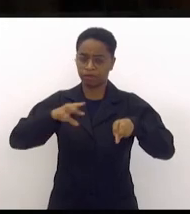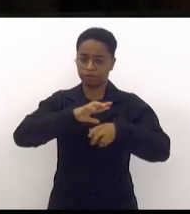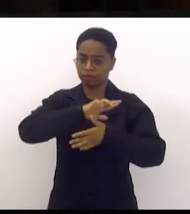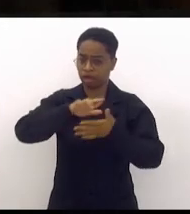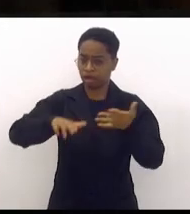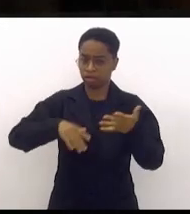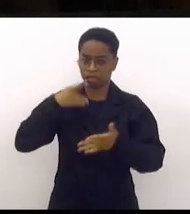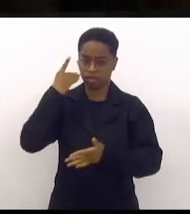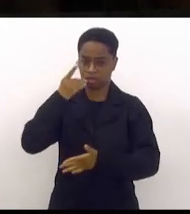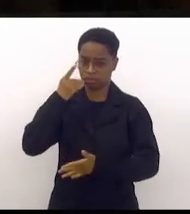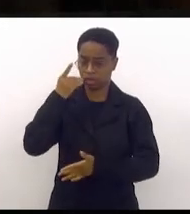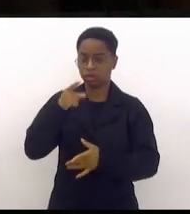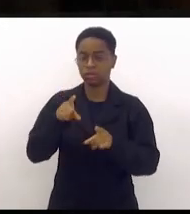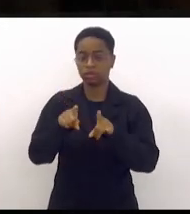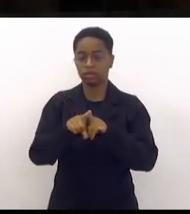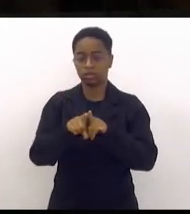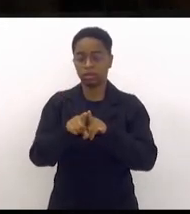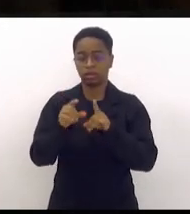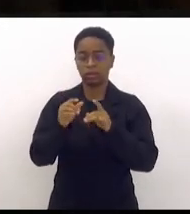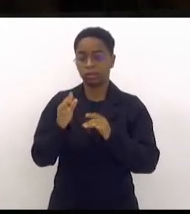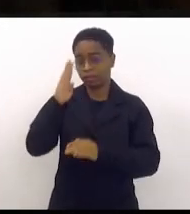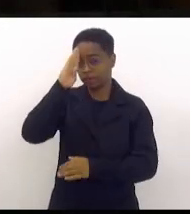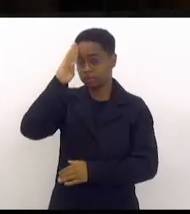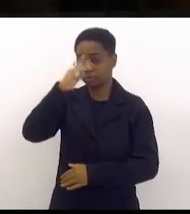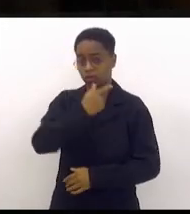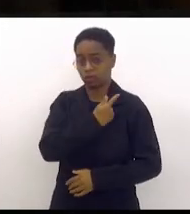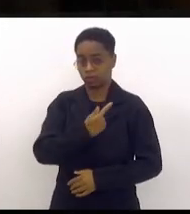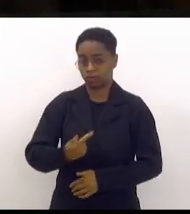o governador Cláudio Castro,